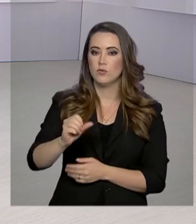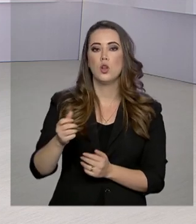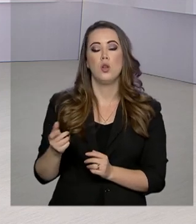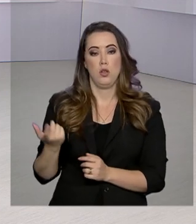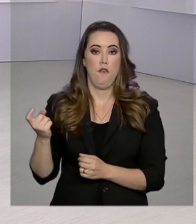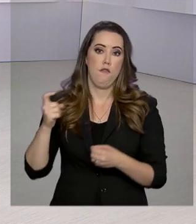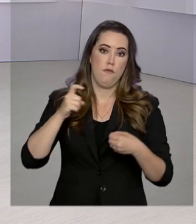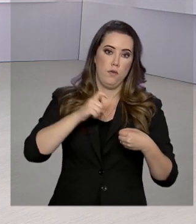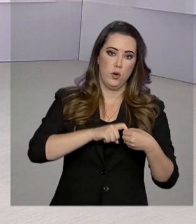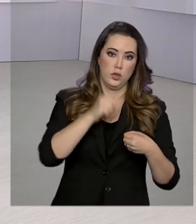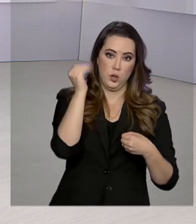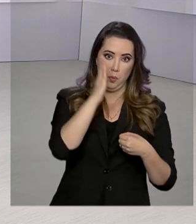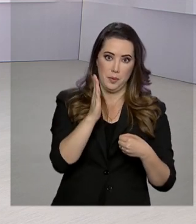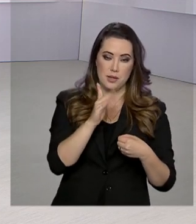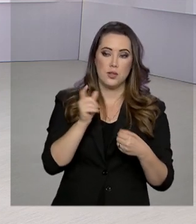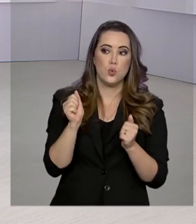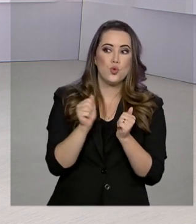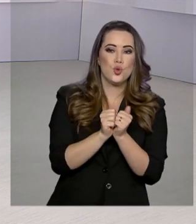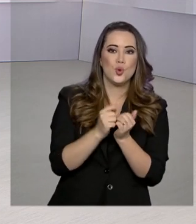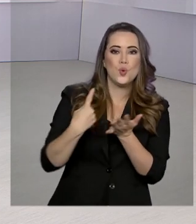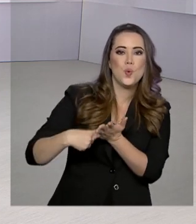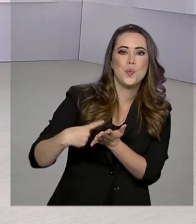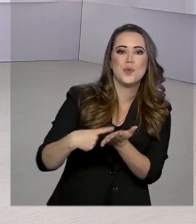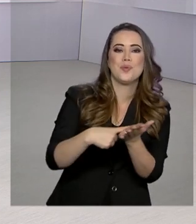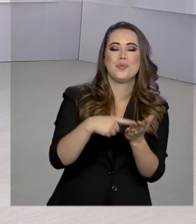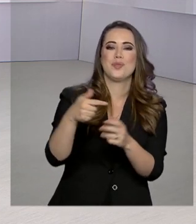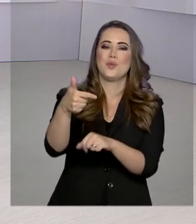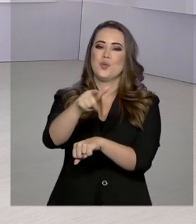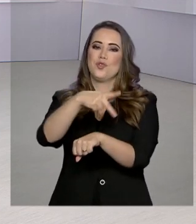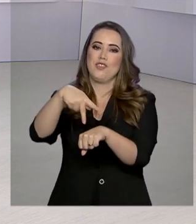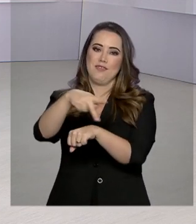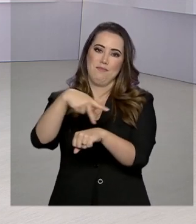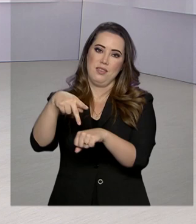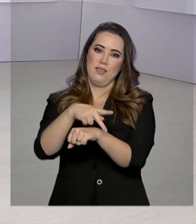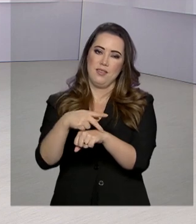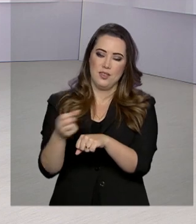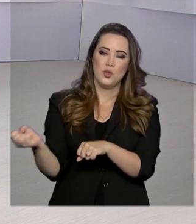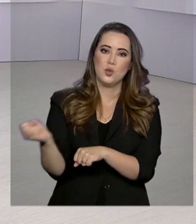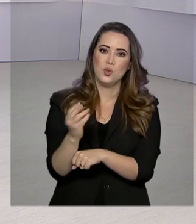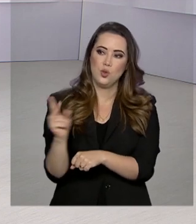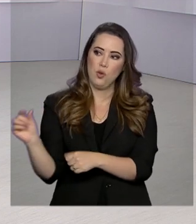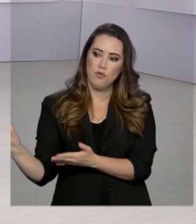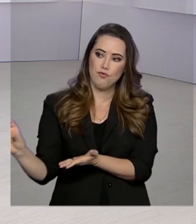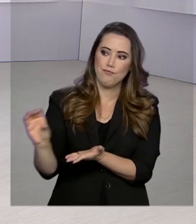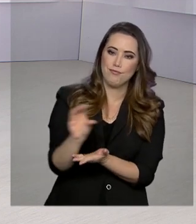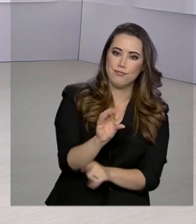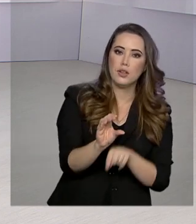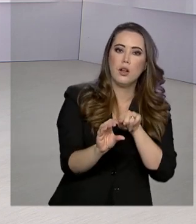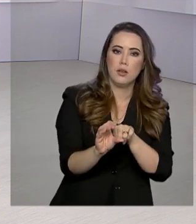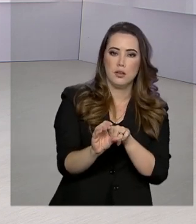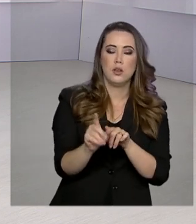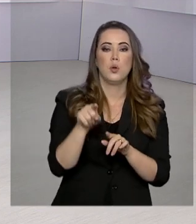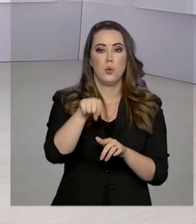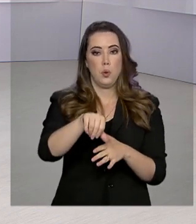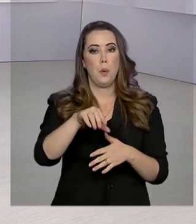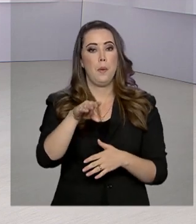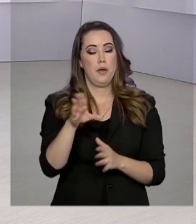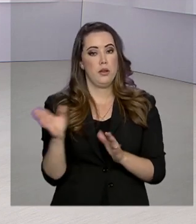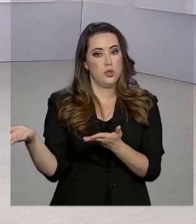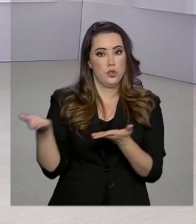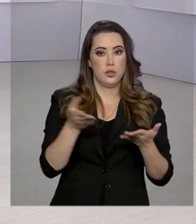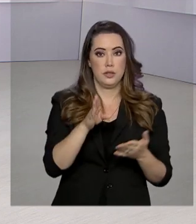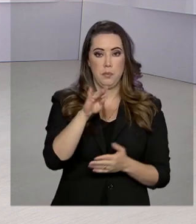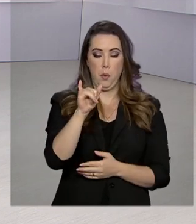bagagem de volta, acordos bilaterais e atração de novos investimentos estrangeiros. A anfitrião do BRICS e do Mercosul,